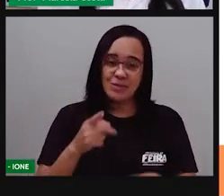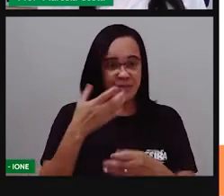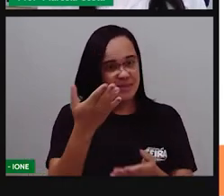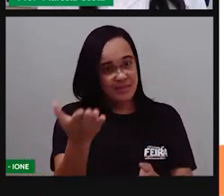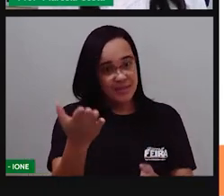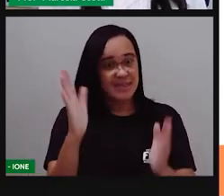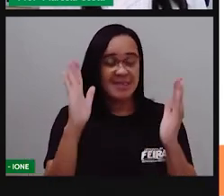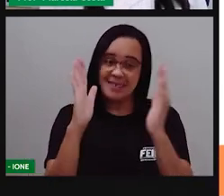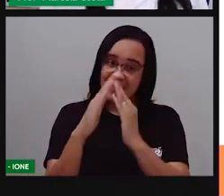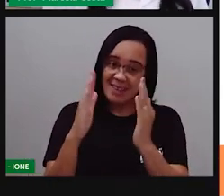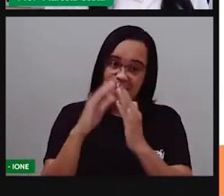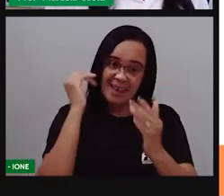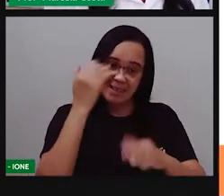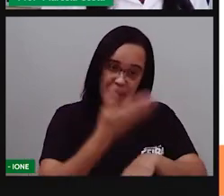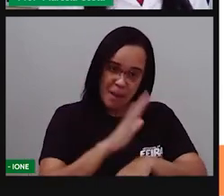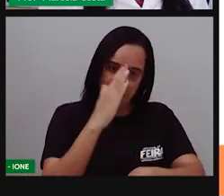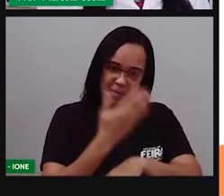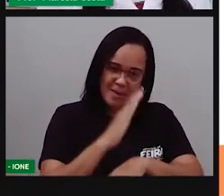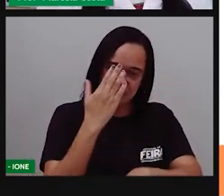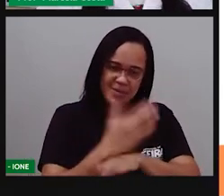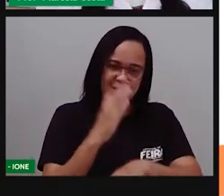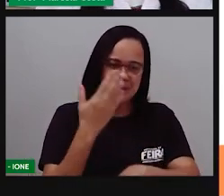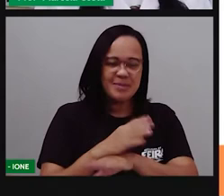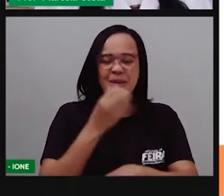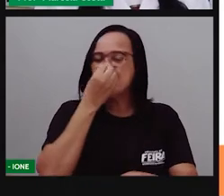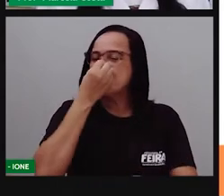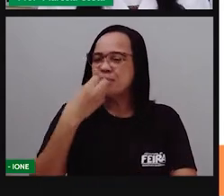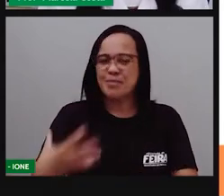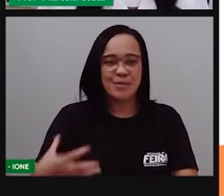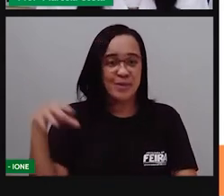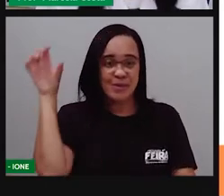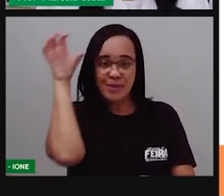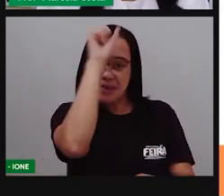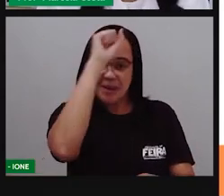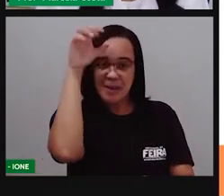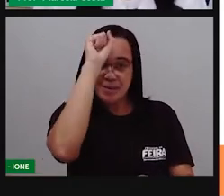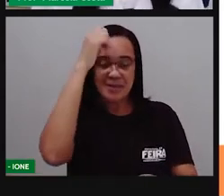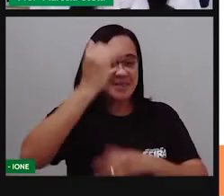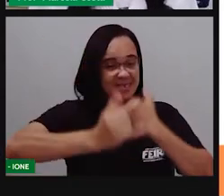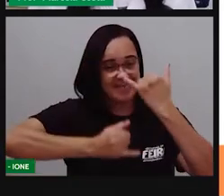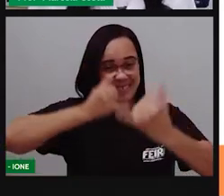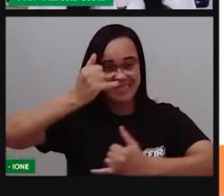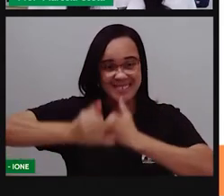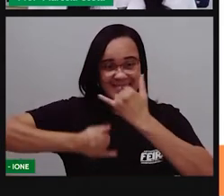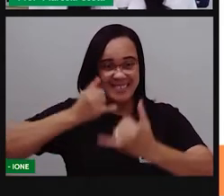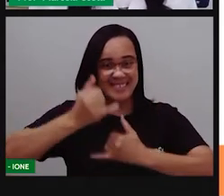casa. E você vai ver como é divertido aprender brincando.